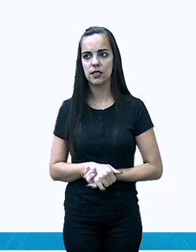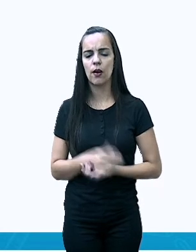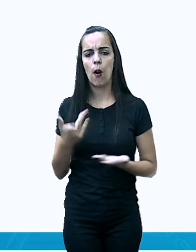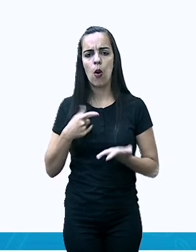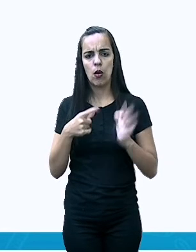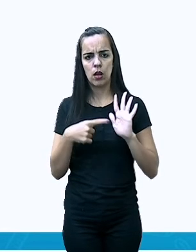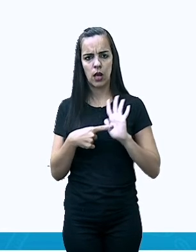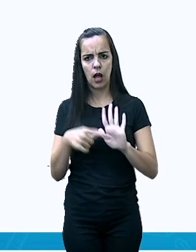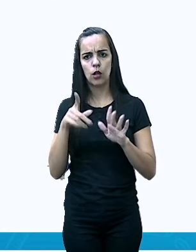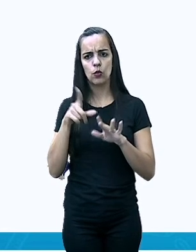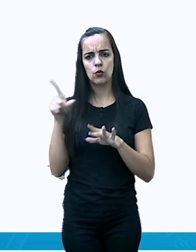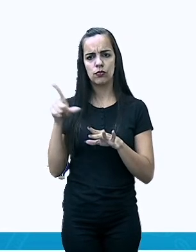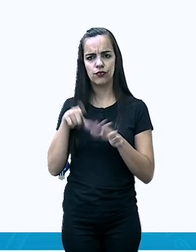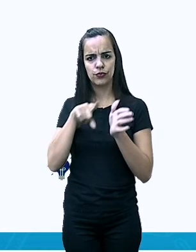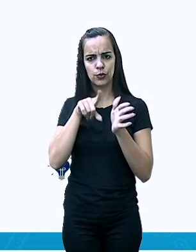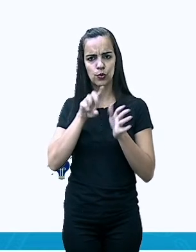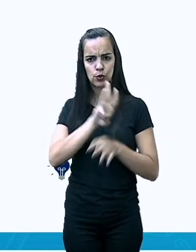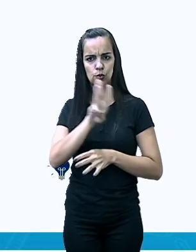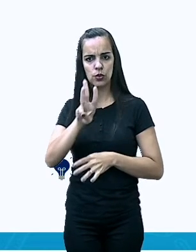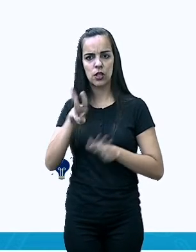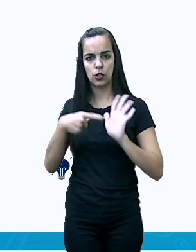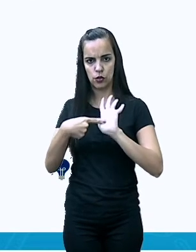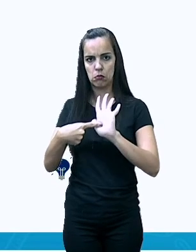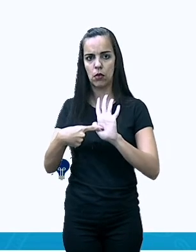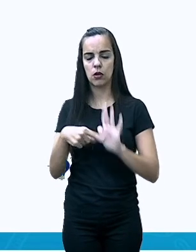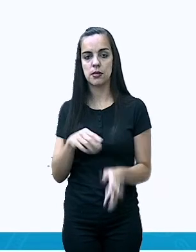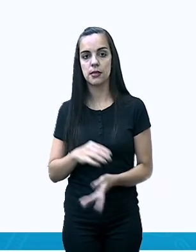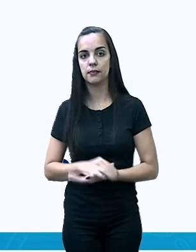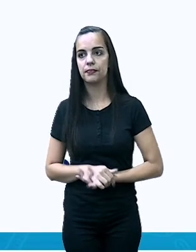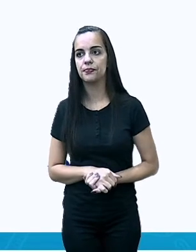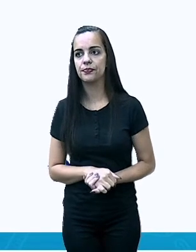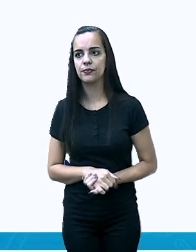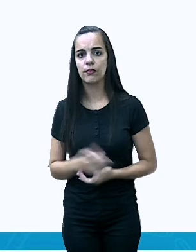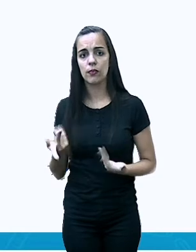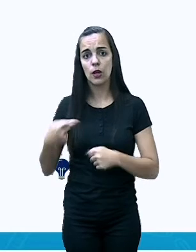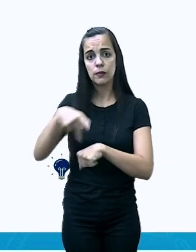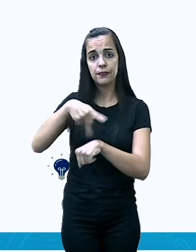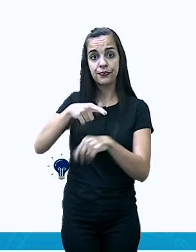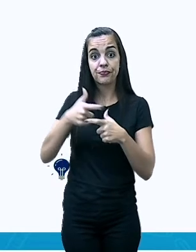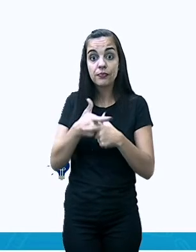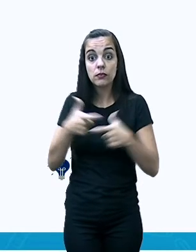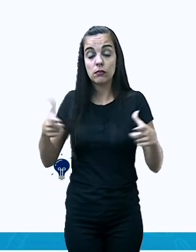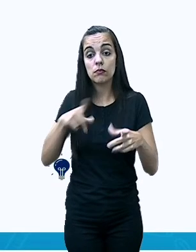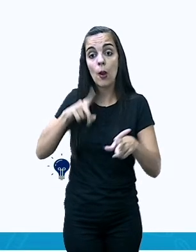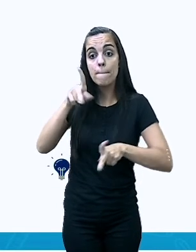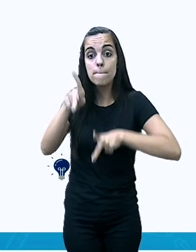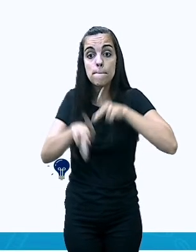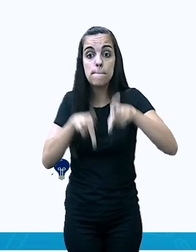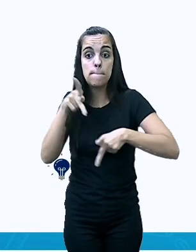mostram isso, mais atuais. E os países mais povoados?